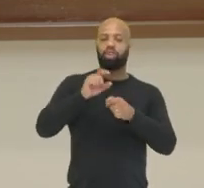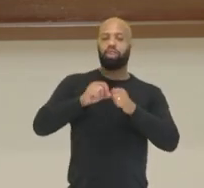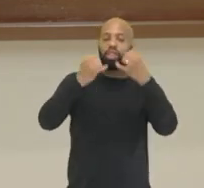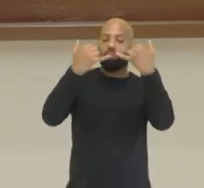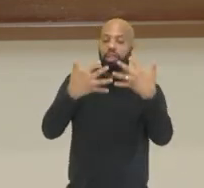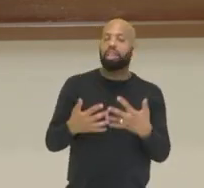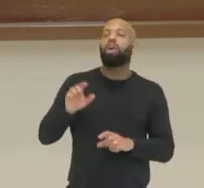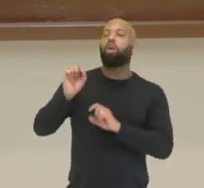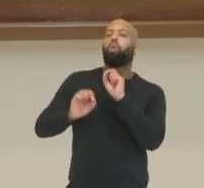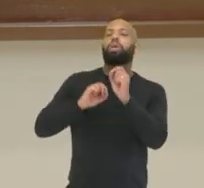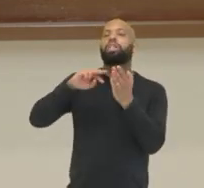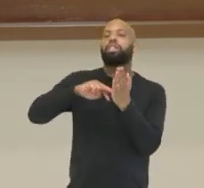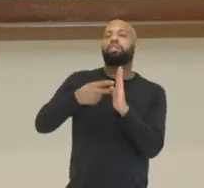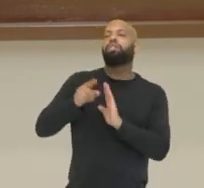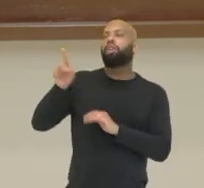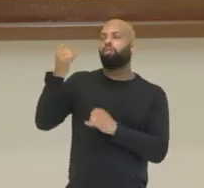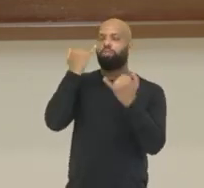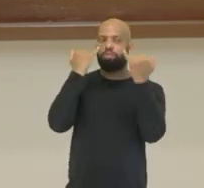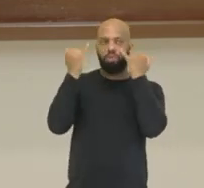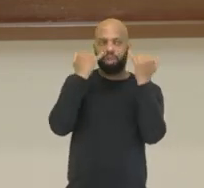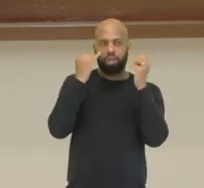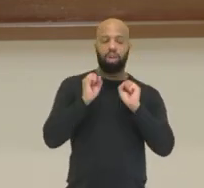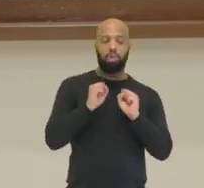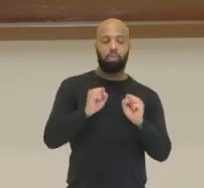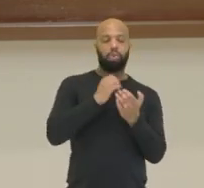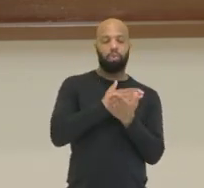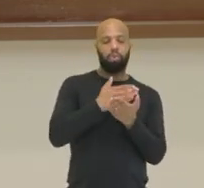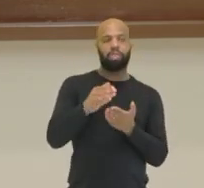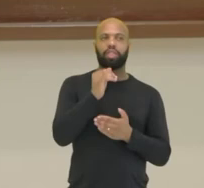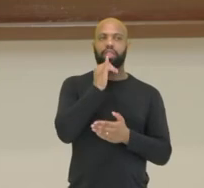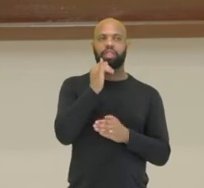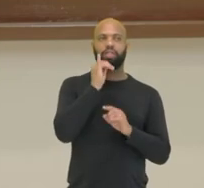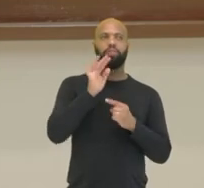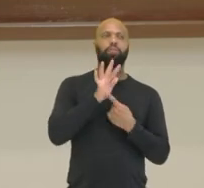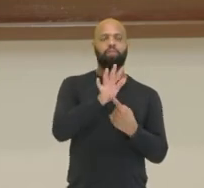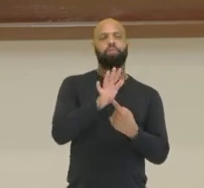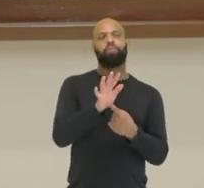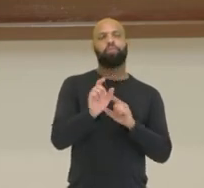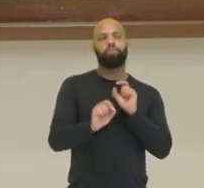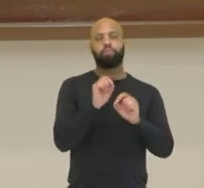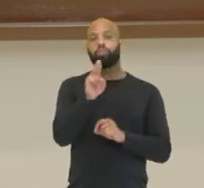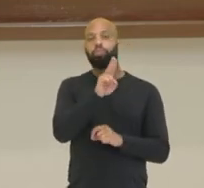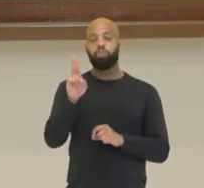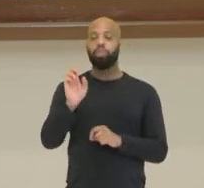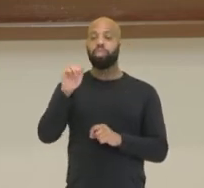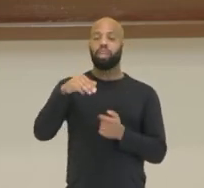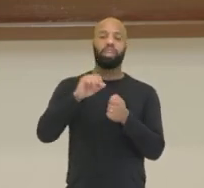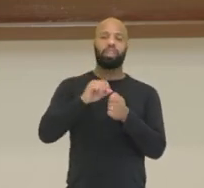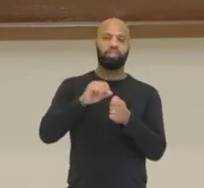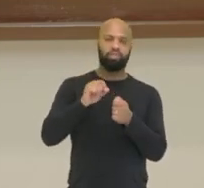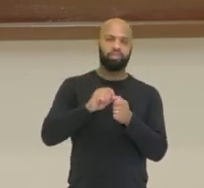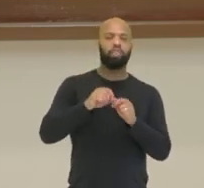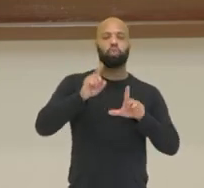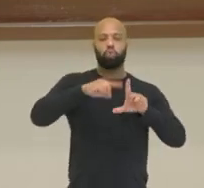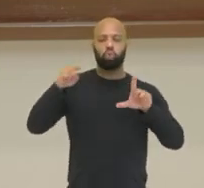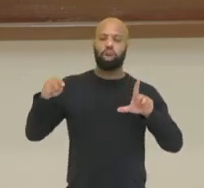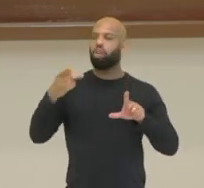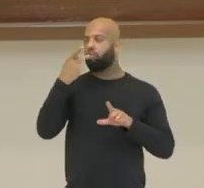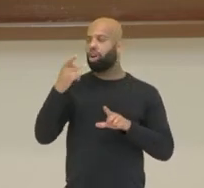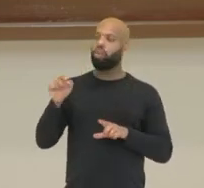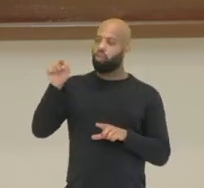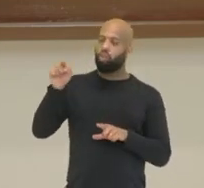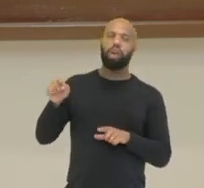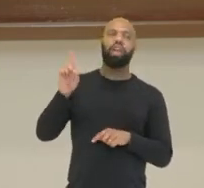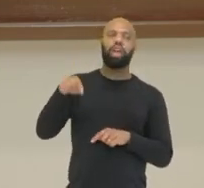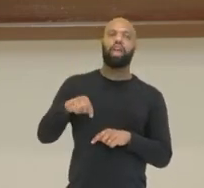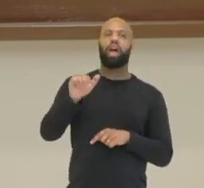de como que os dados se apresentaram. Eu posso começar já citando, por exemplo, o nome de quem elaborou o gráfico, dando os créditos a ele, no